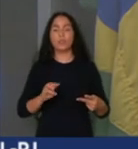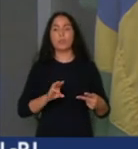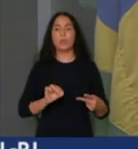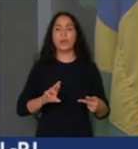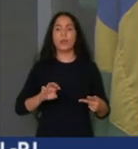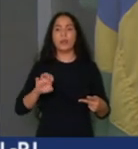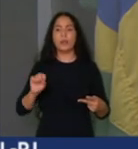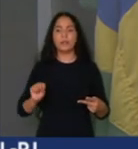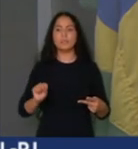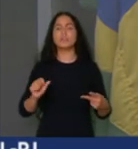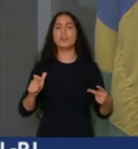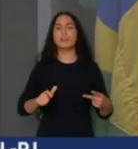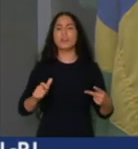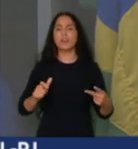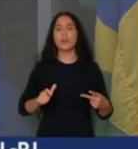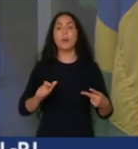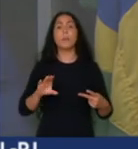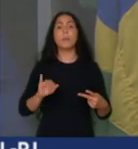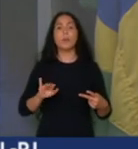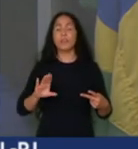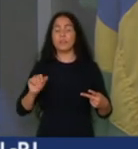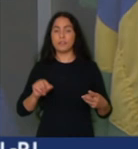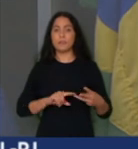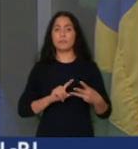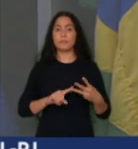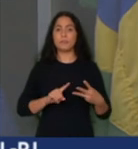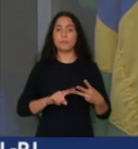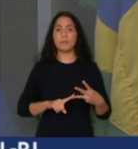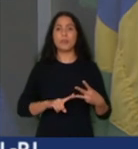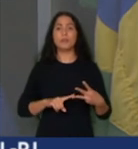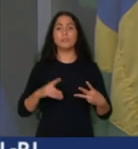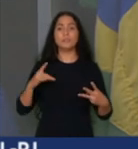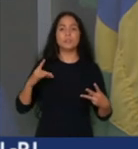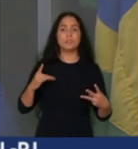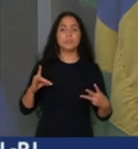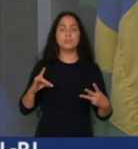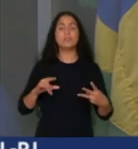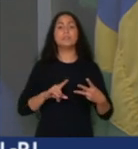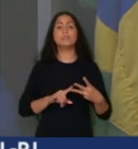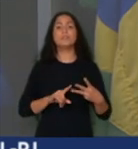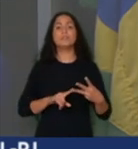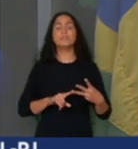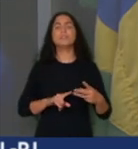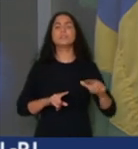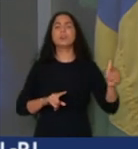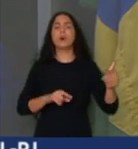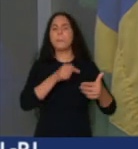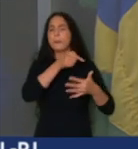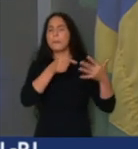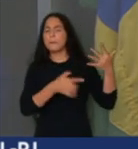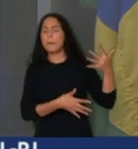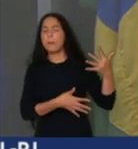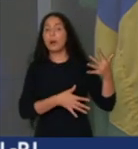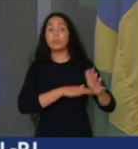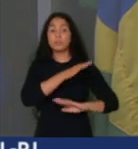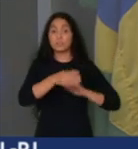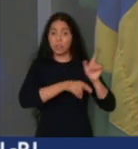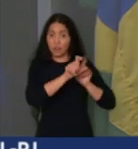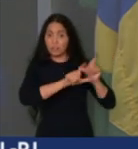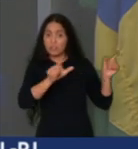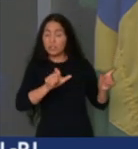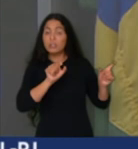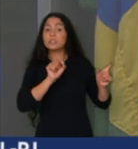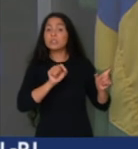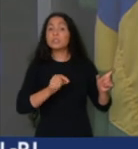cita outros e fala, todos estes foram registrados como receptores de dinheiro enviado pelo governo venezuelano.